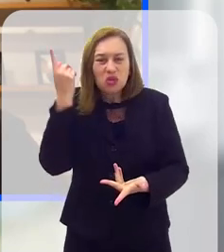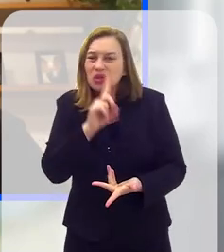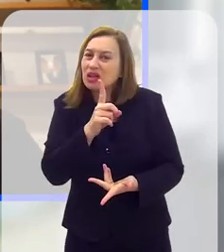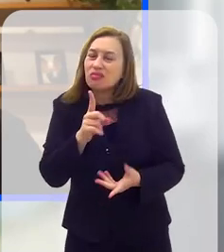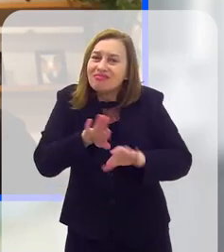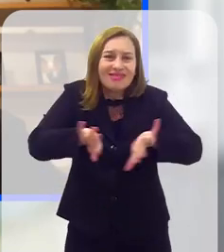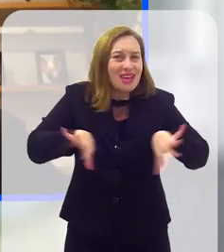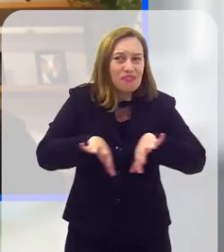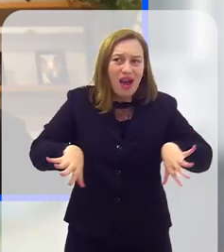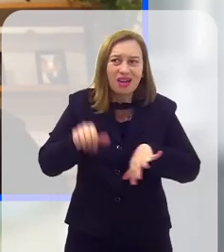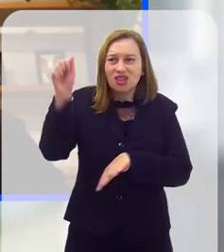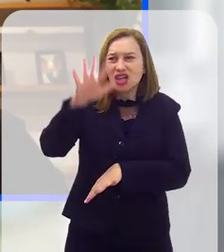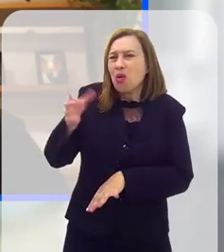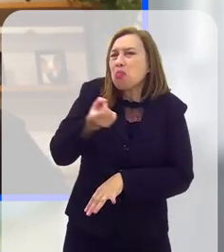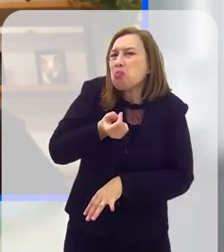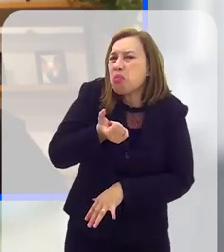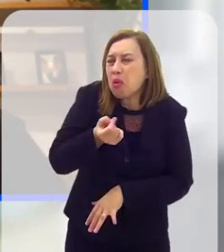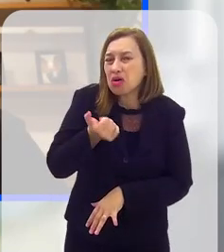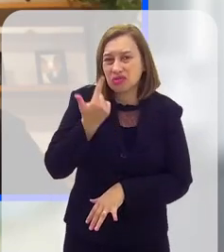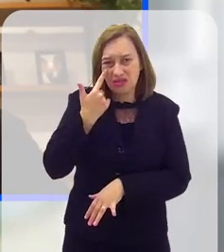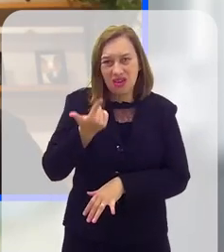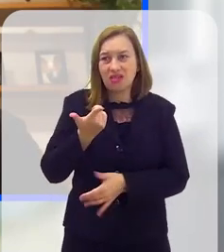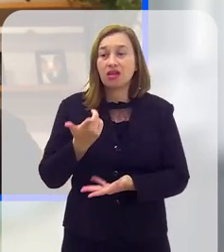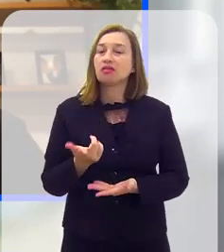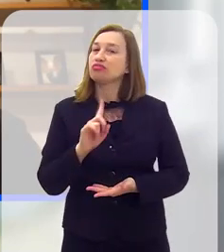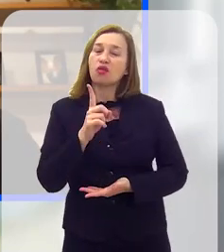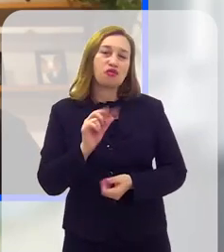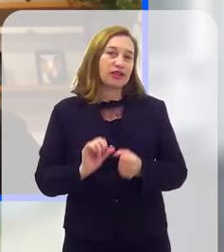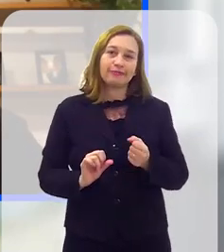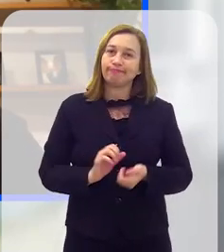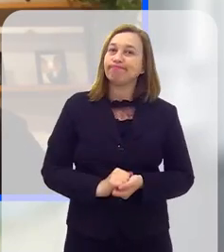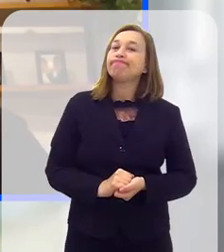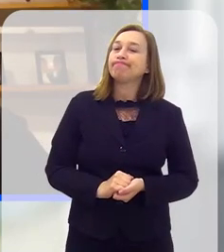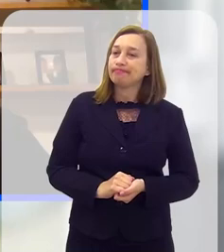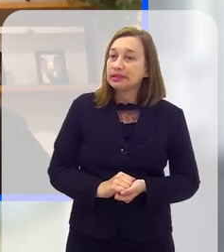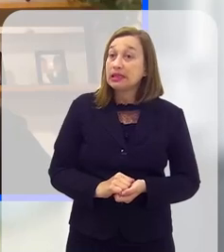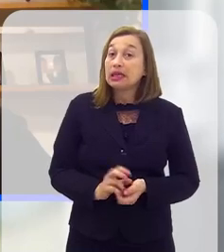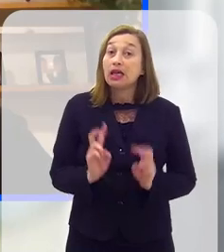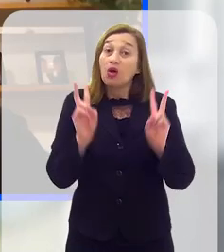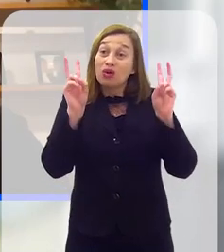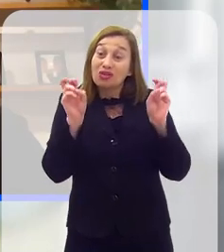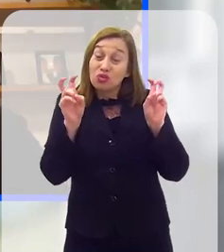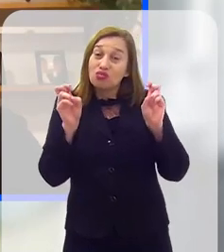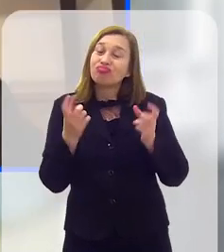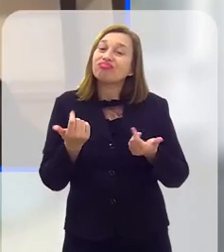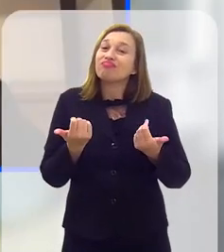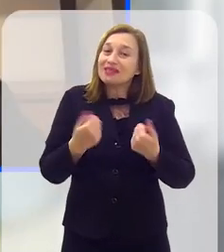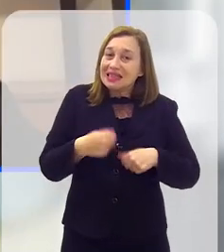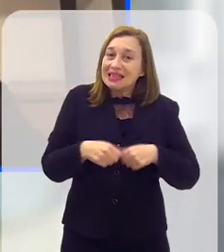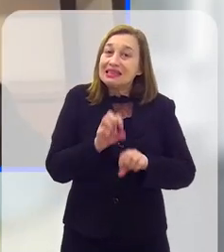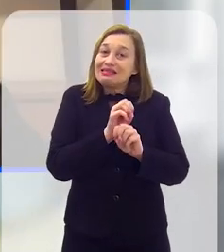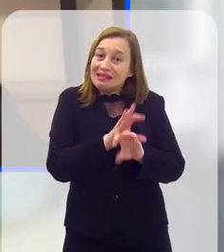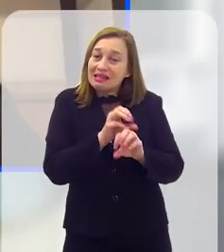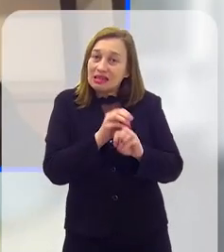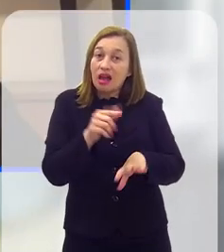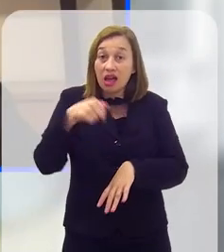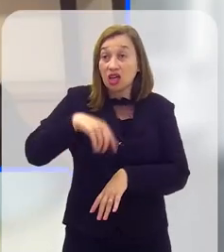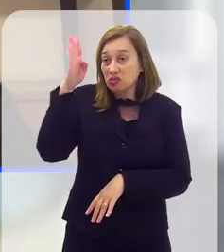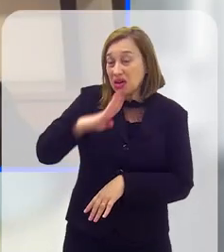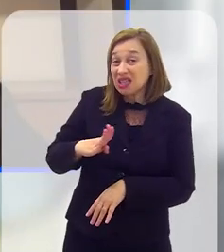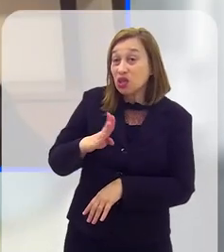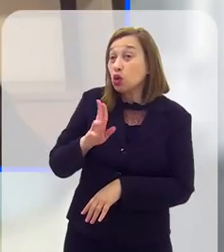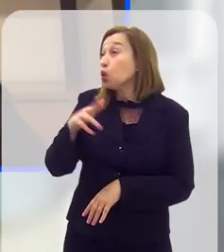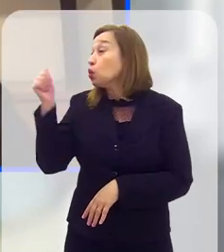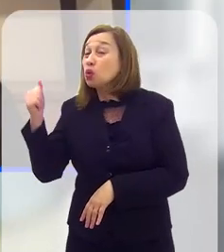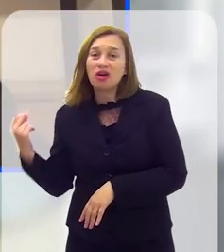As pessoas não fazem isso no geral, é muito pouco. Não fazem. É uma questão realmente de educação. A gente,